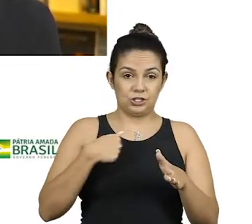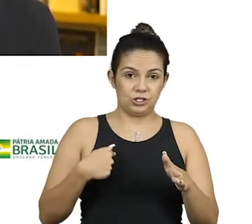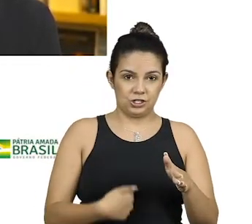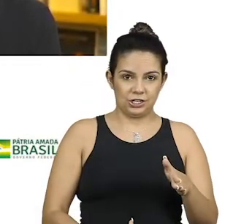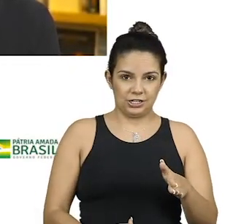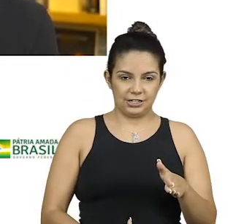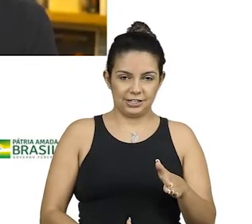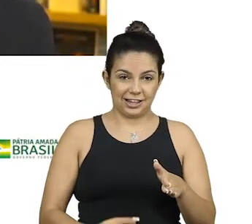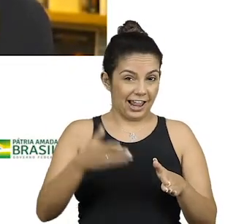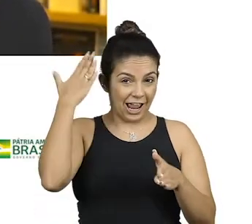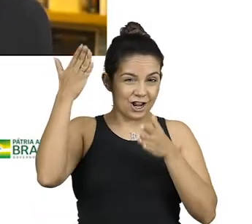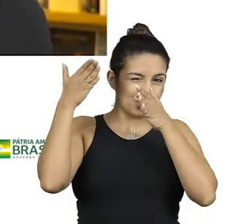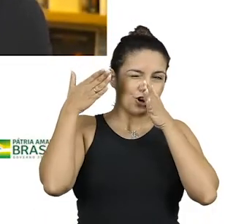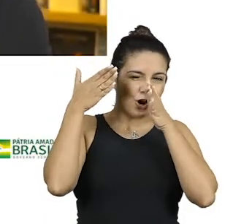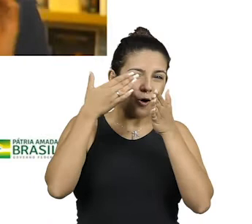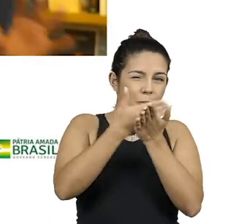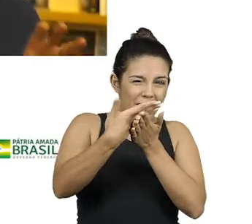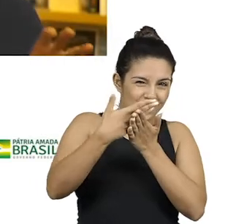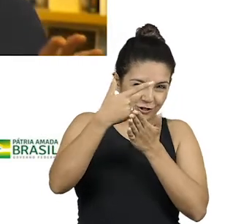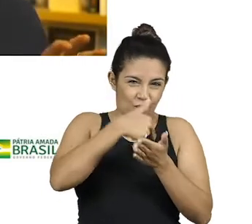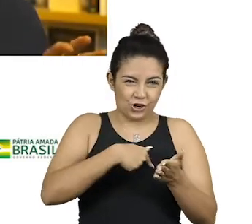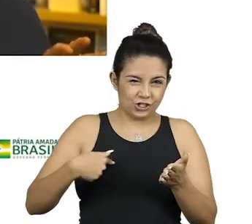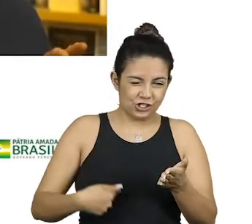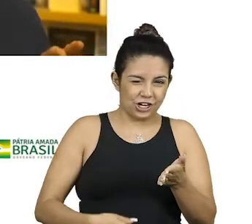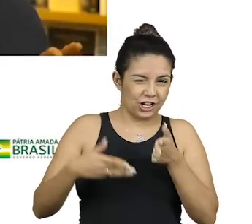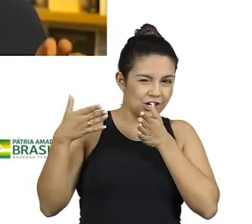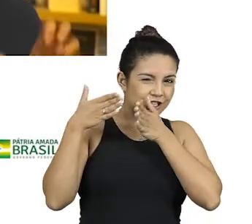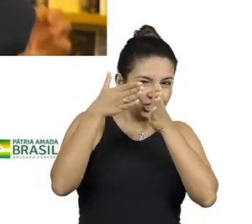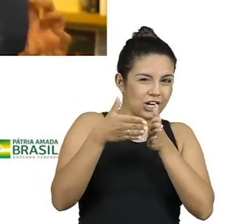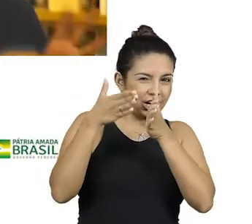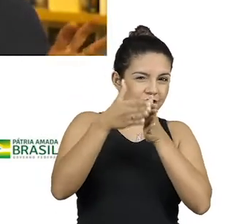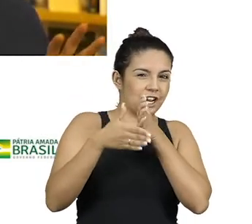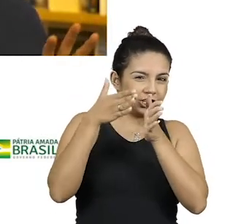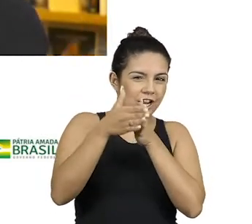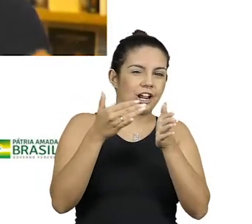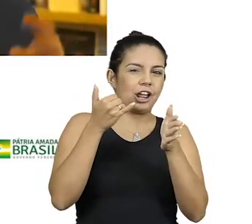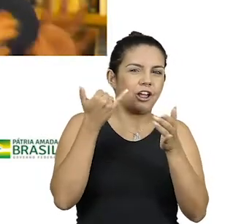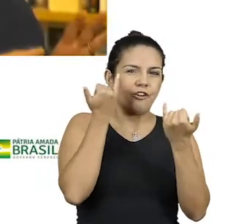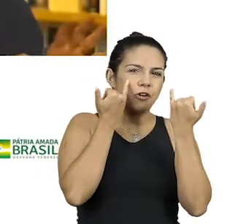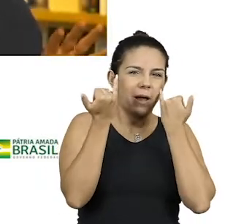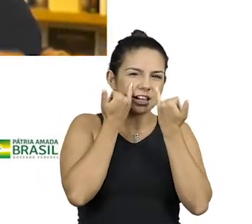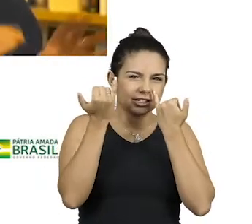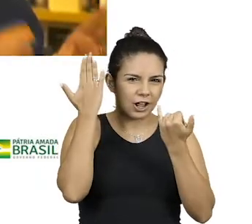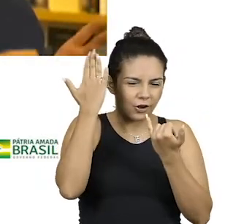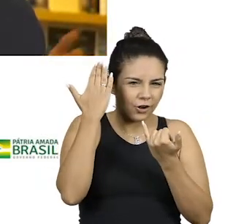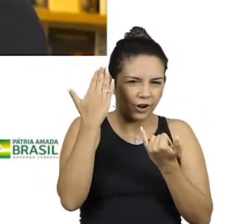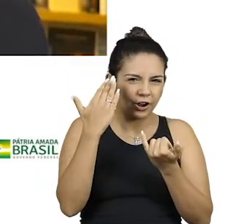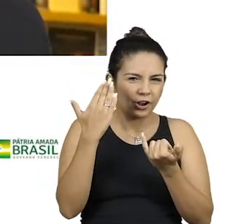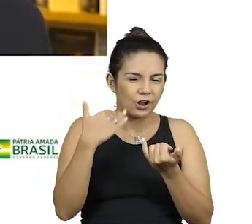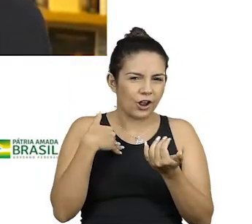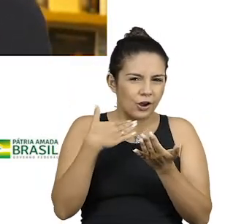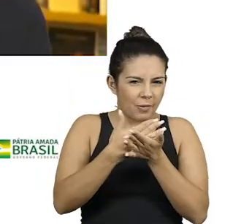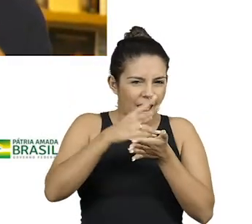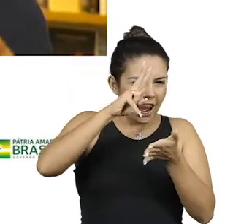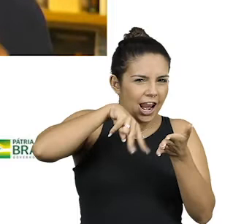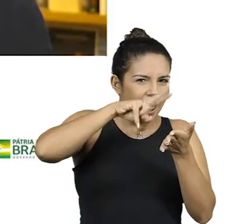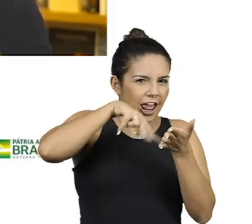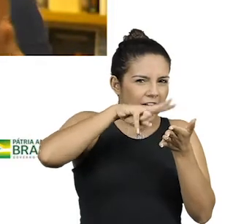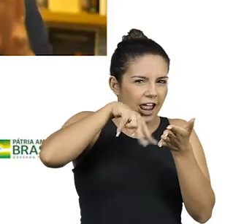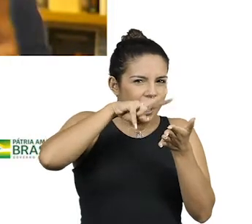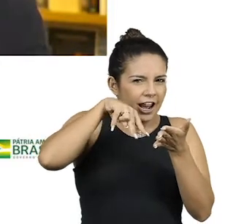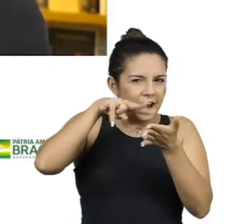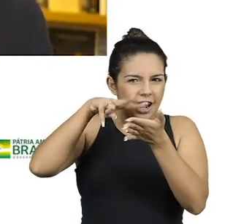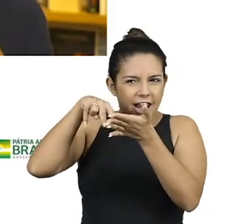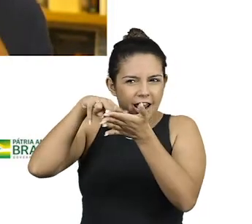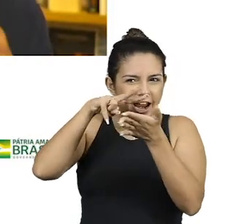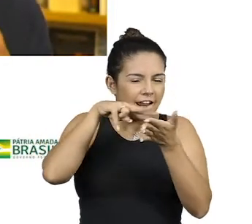intuí, comecei a ler o South China Morning Post, obsessivamente, o jornal chinês de Hong Kong e tudo